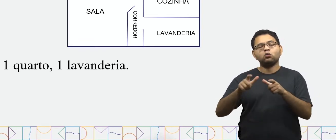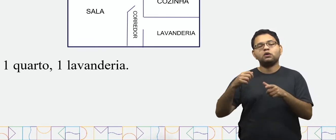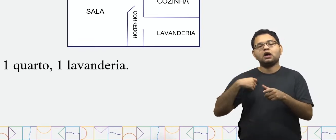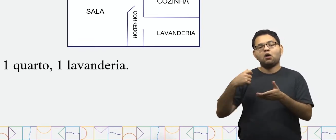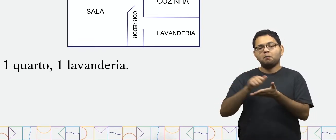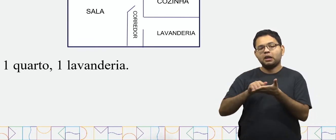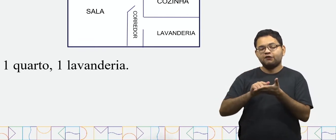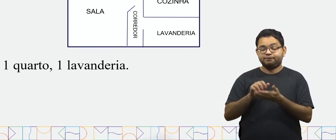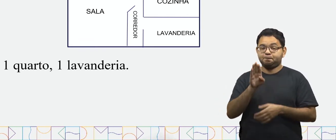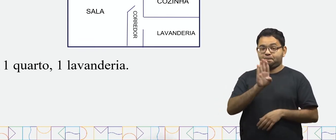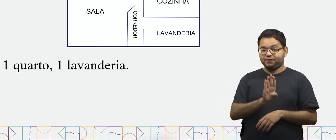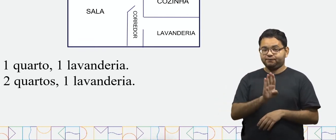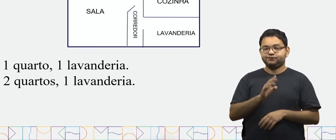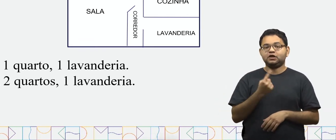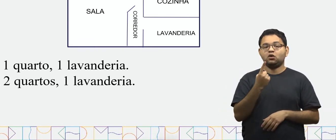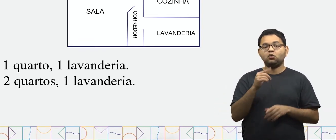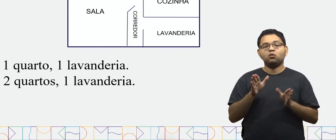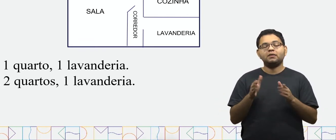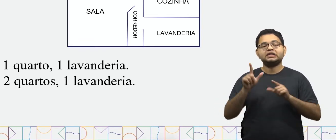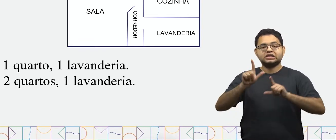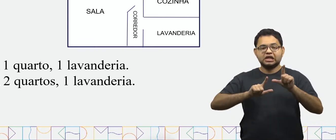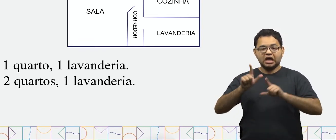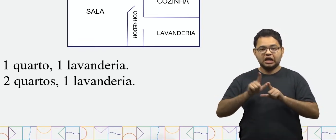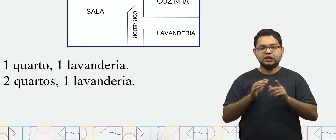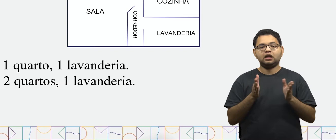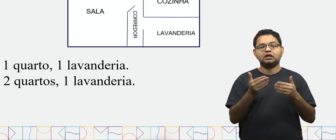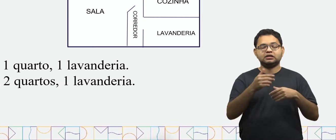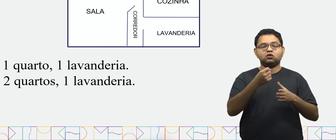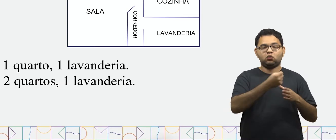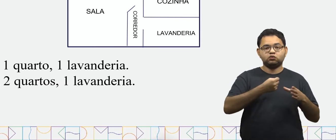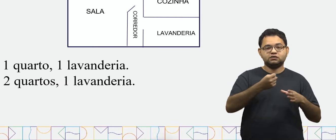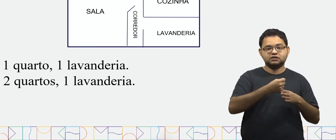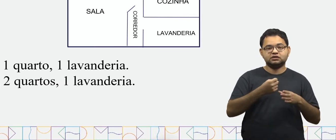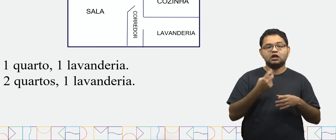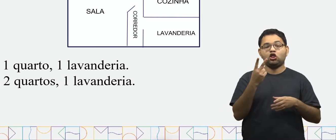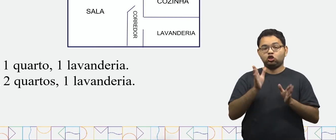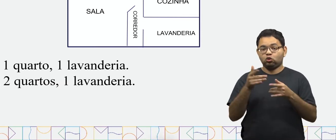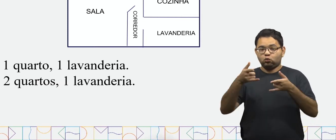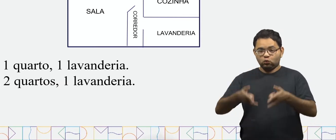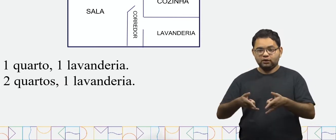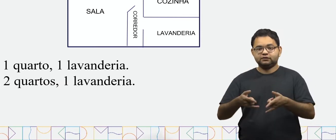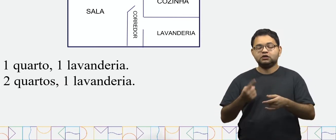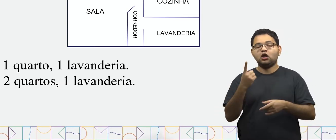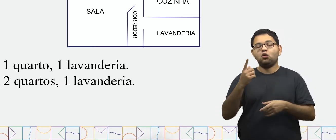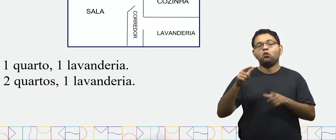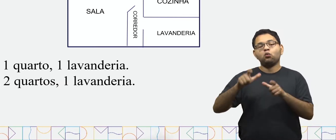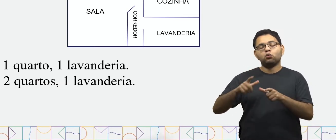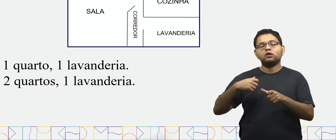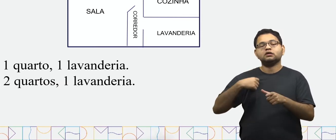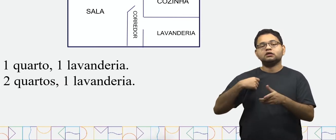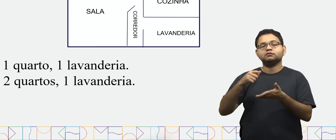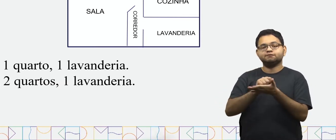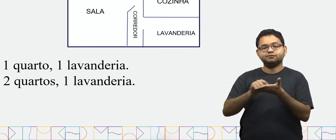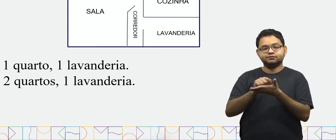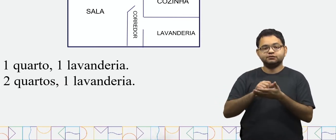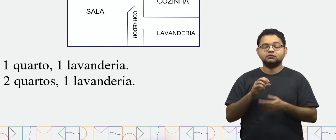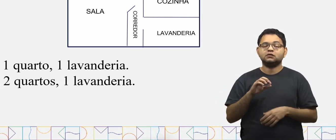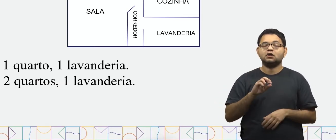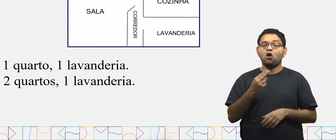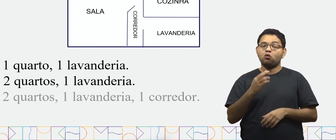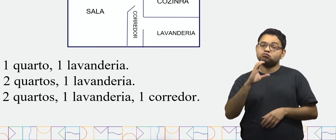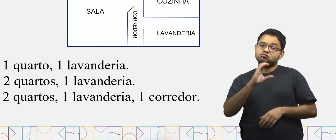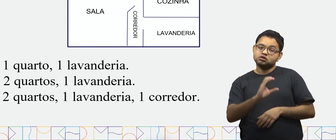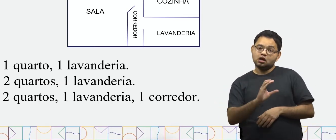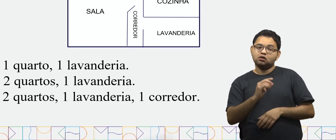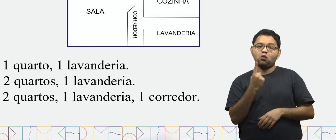uma lavanderia. Letra B. Uma sala, uma cozinha, dois quartos, uma lavanderia.